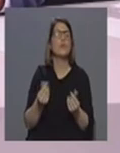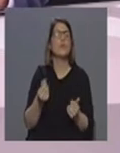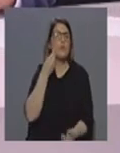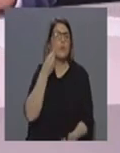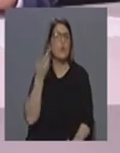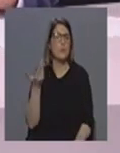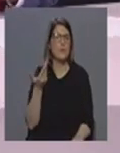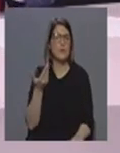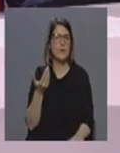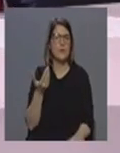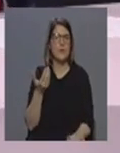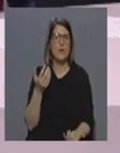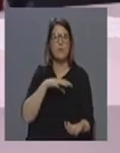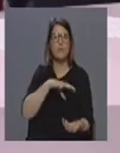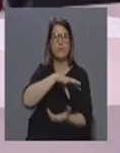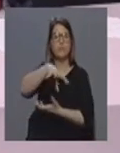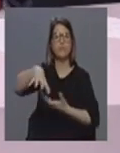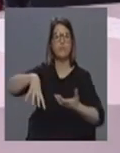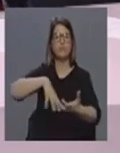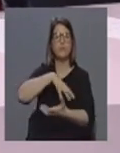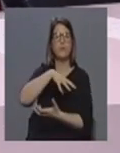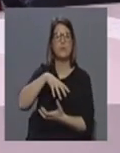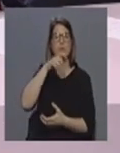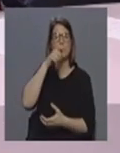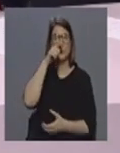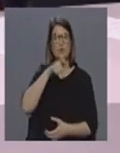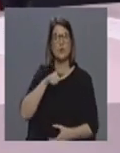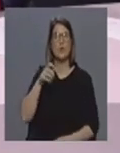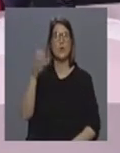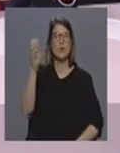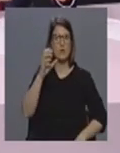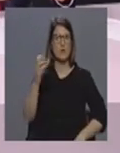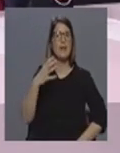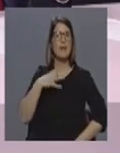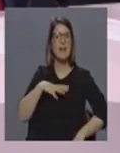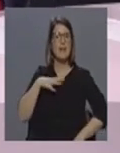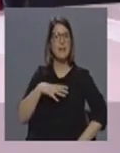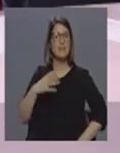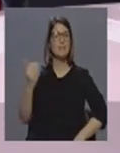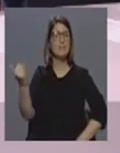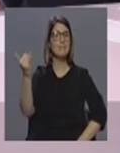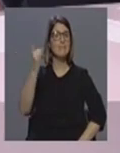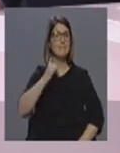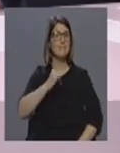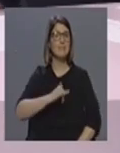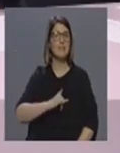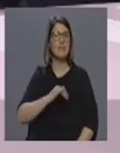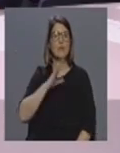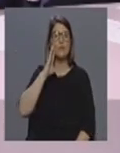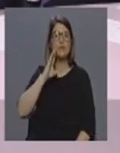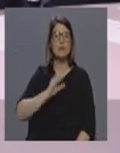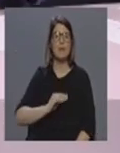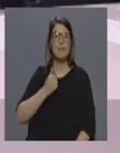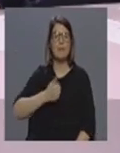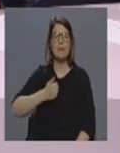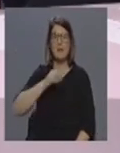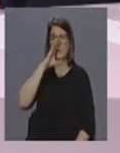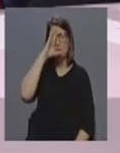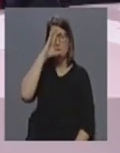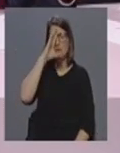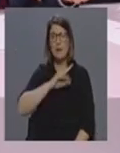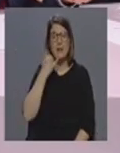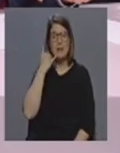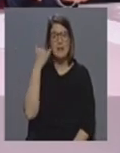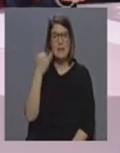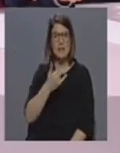o que jurou confusão foi sobretudo as pessoas que estão no continente e querem regressar aos Açores não sabem bem como é que vão de proceder ligam